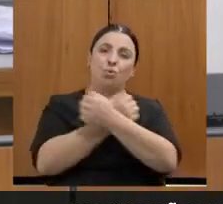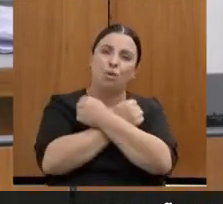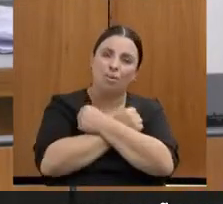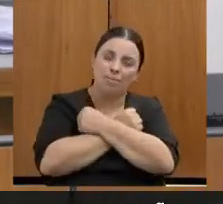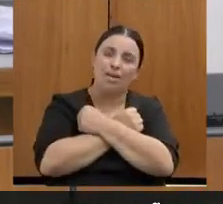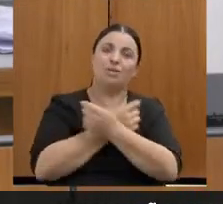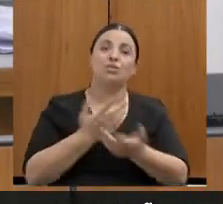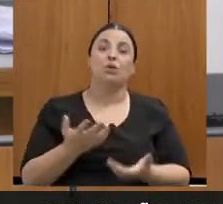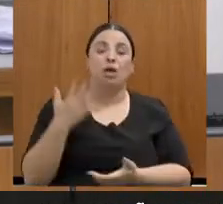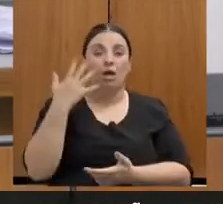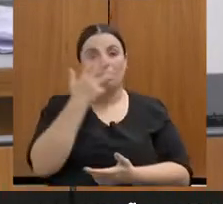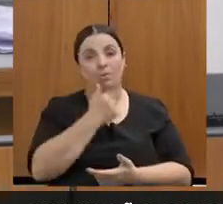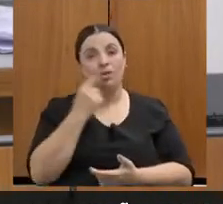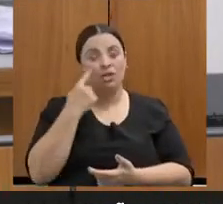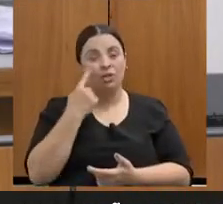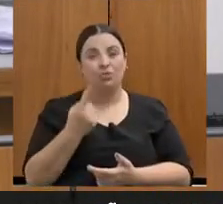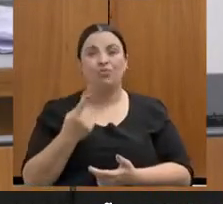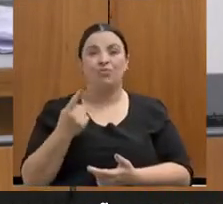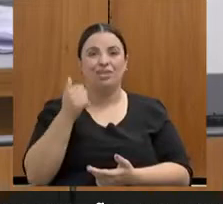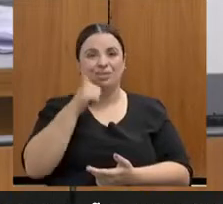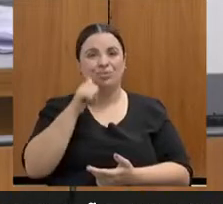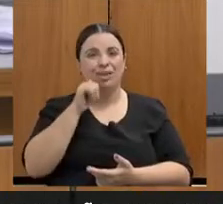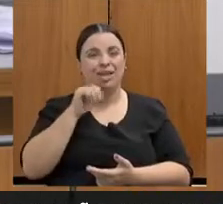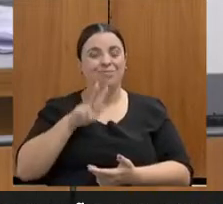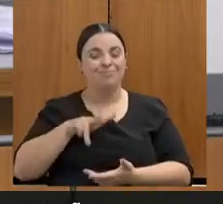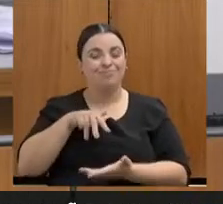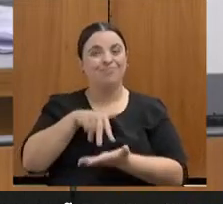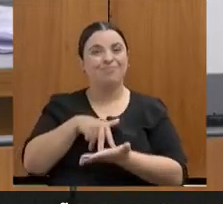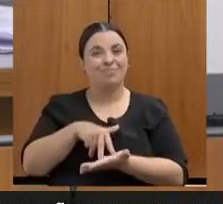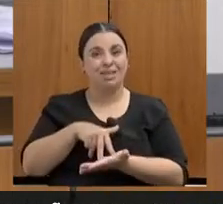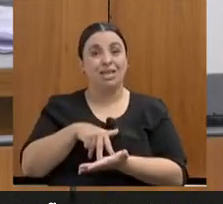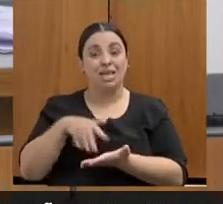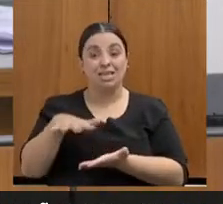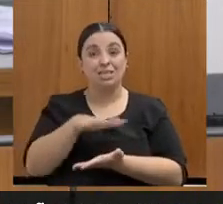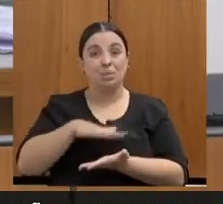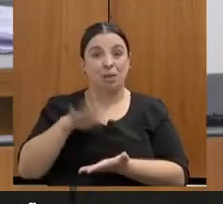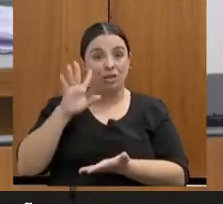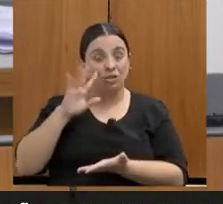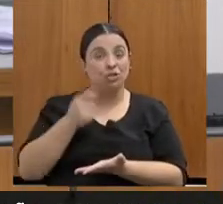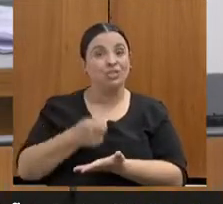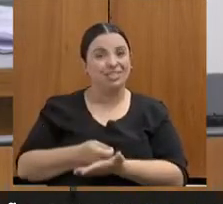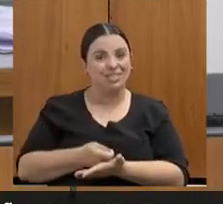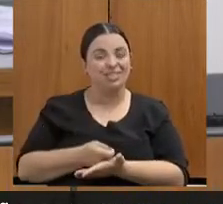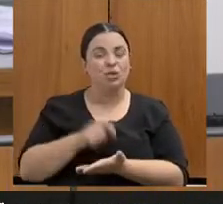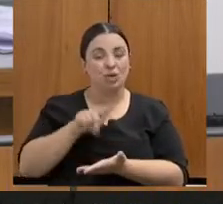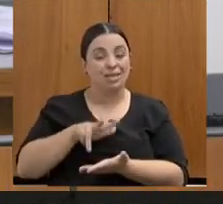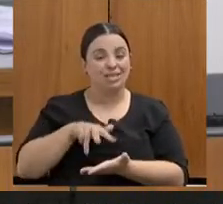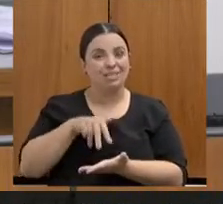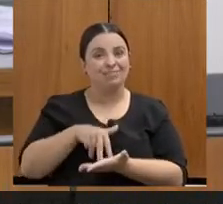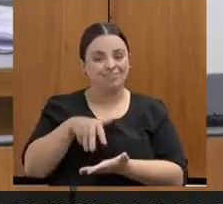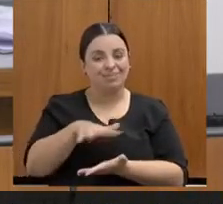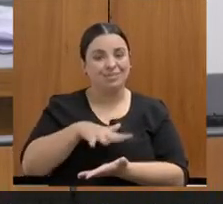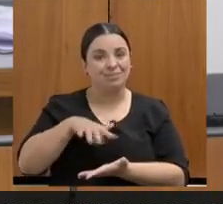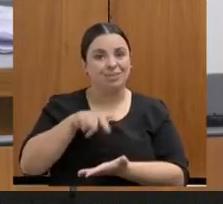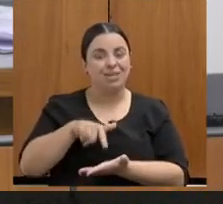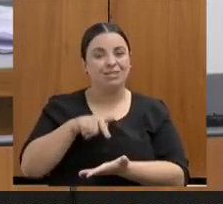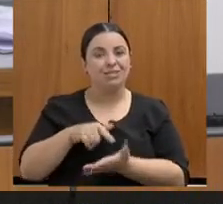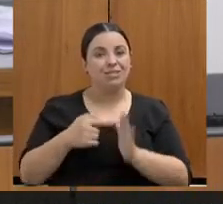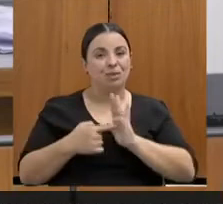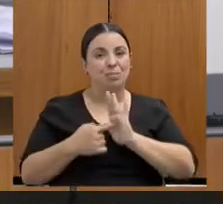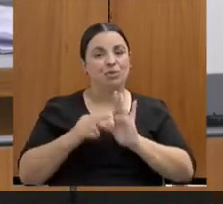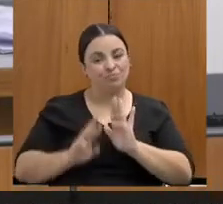muito bonito a gente ver as mulheres ocupando espaços de decisão, espaços que fazem diferença mesmo na formação